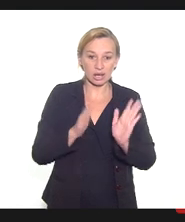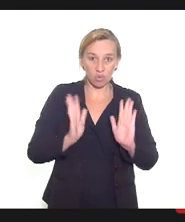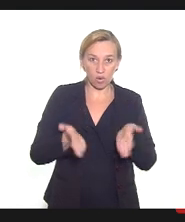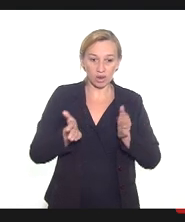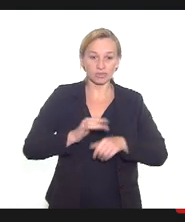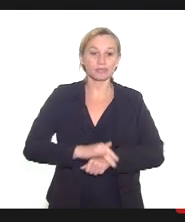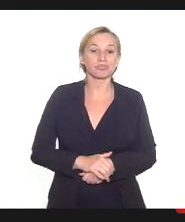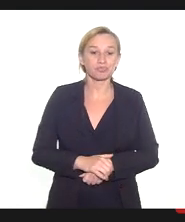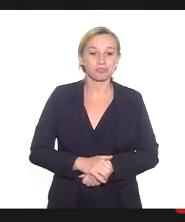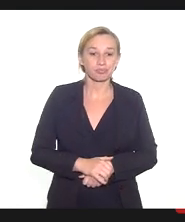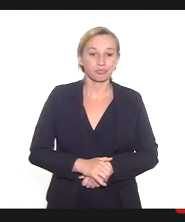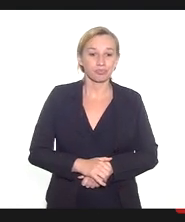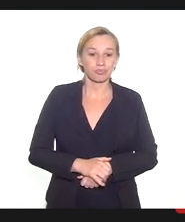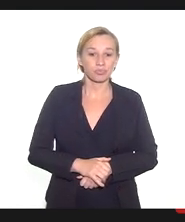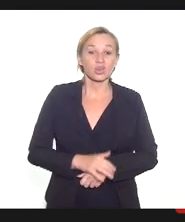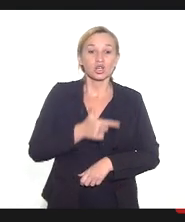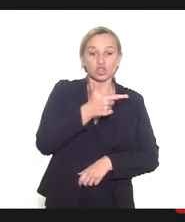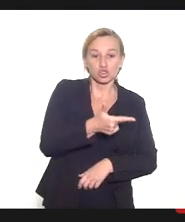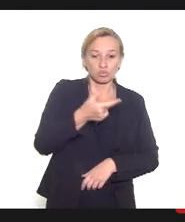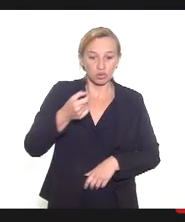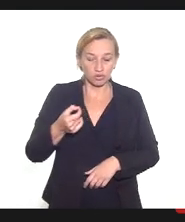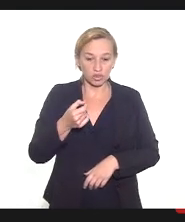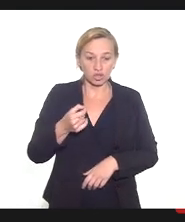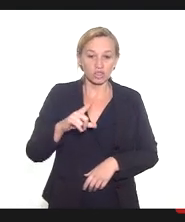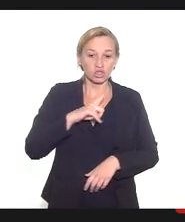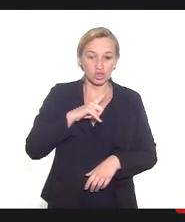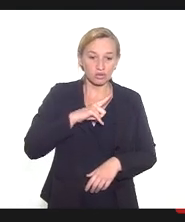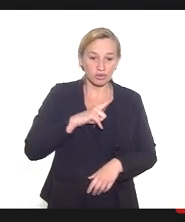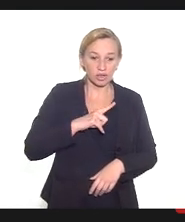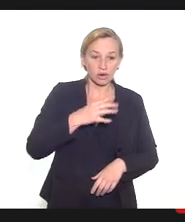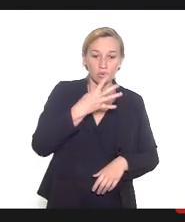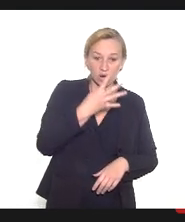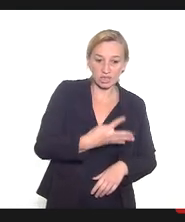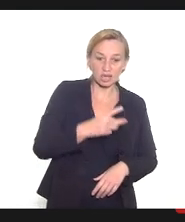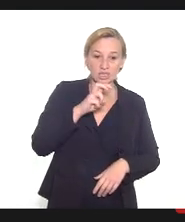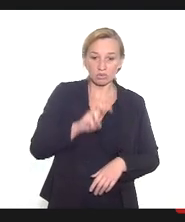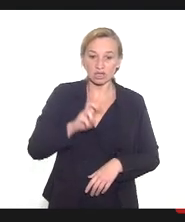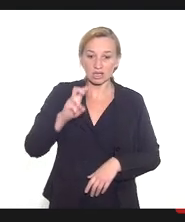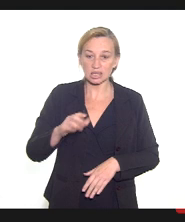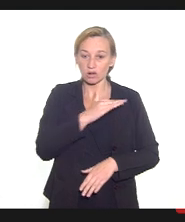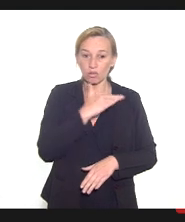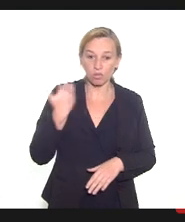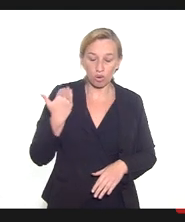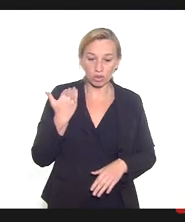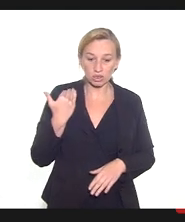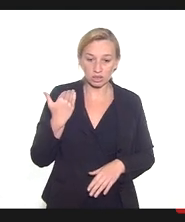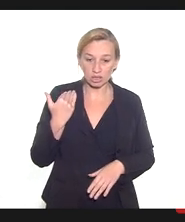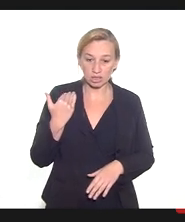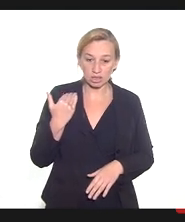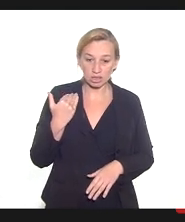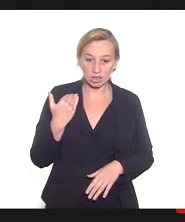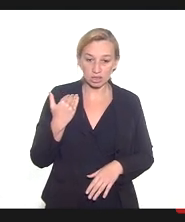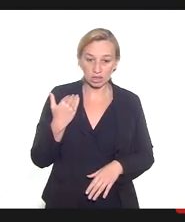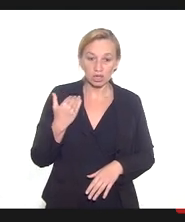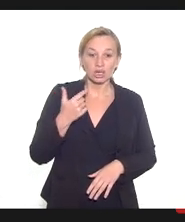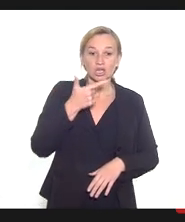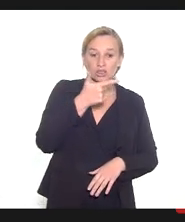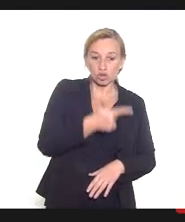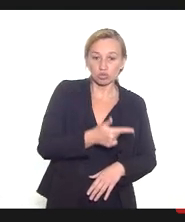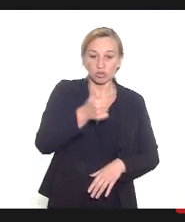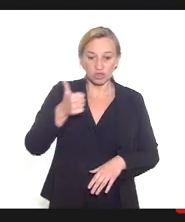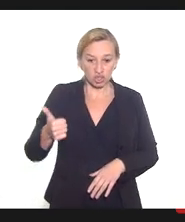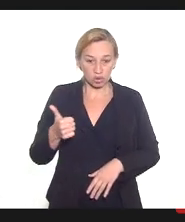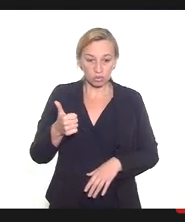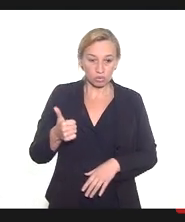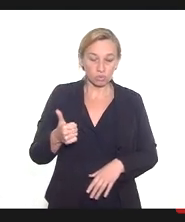sendo que em 2020 nós tivemos 455 mortes e em 2021